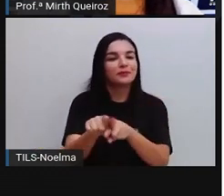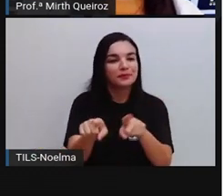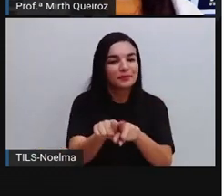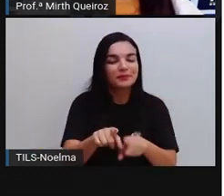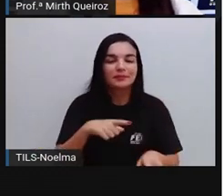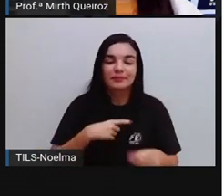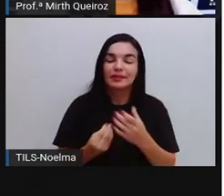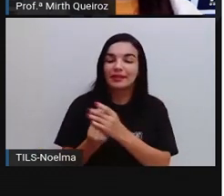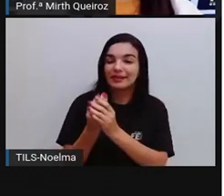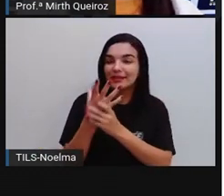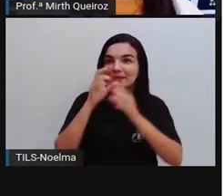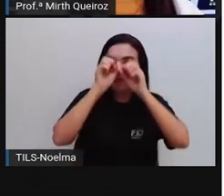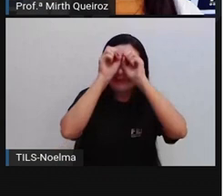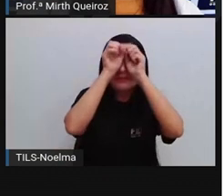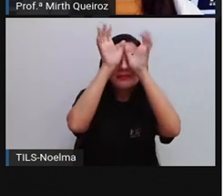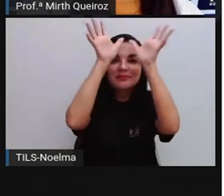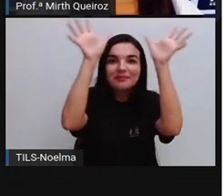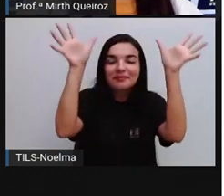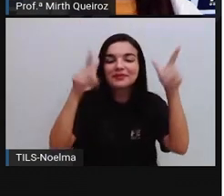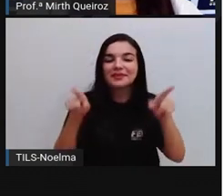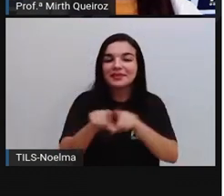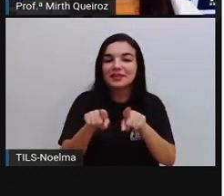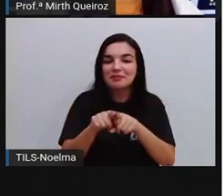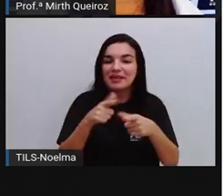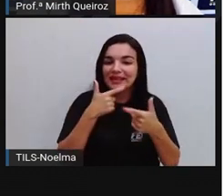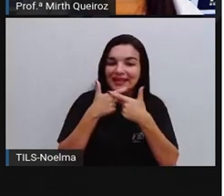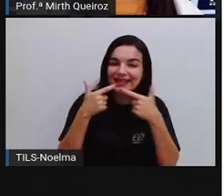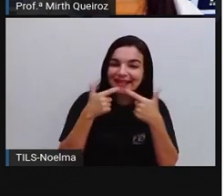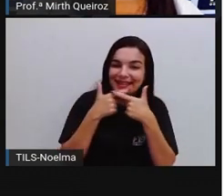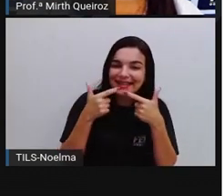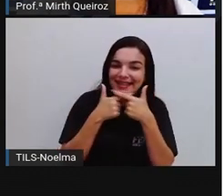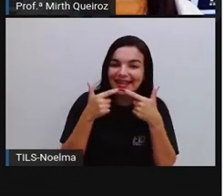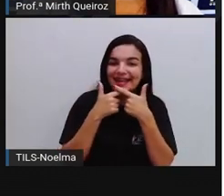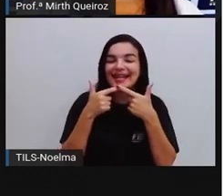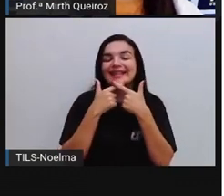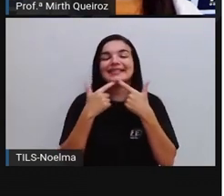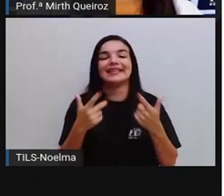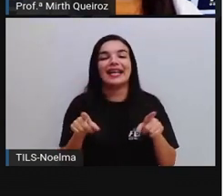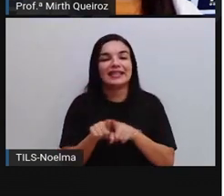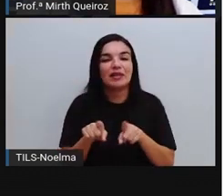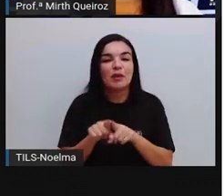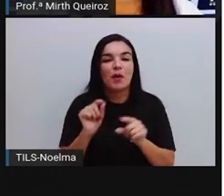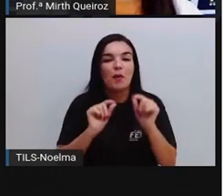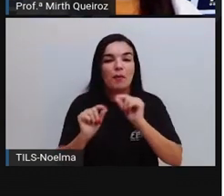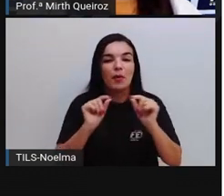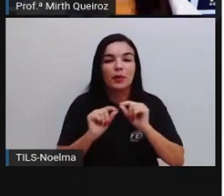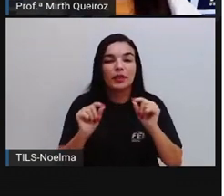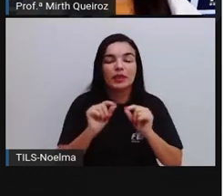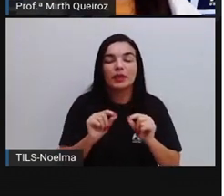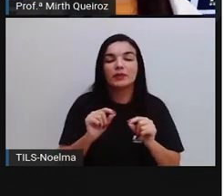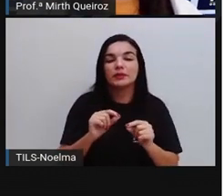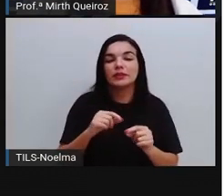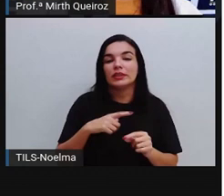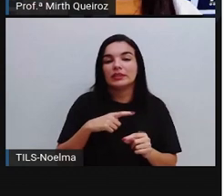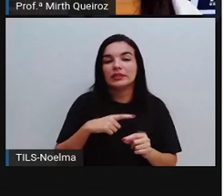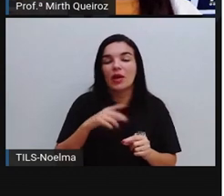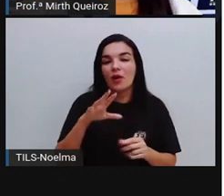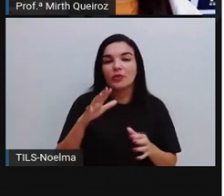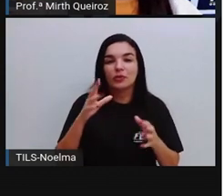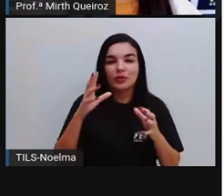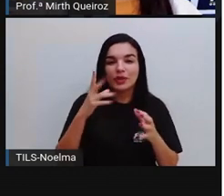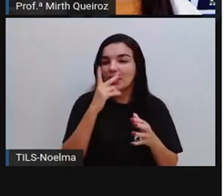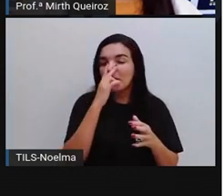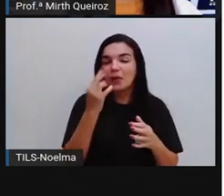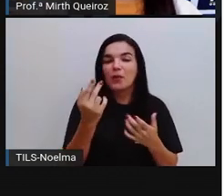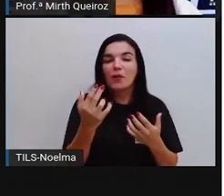temos humor, um pouquinho de ironia. Quando a gente viu a propaganda da seda também, lá com a